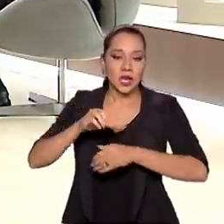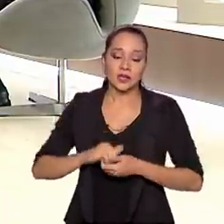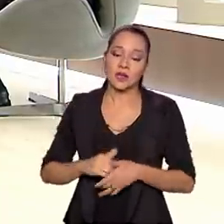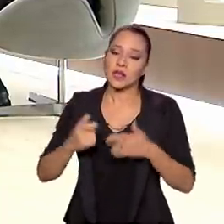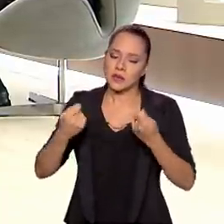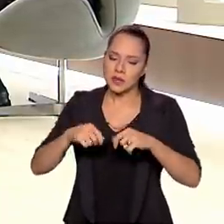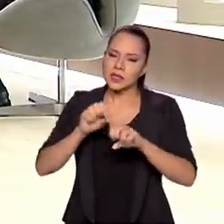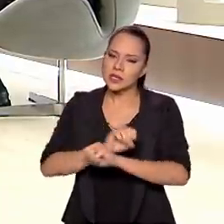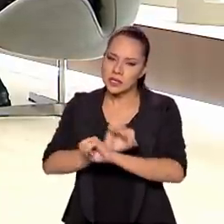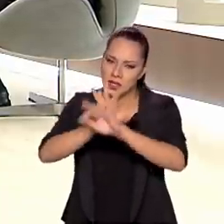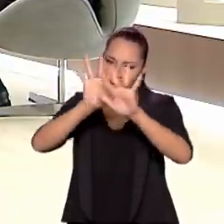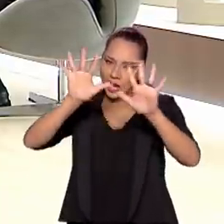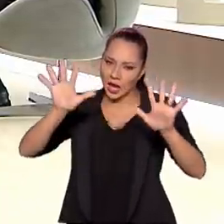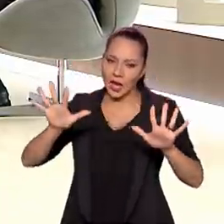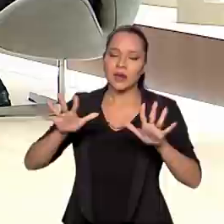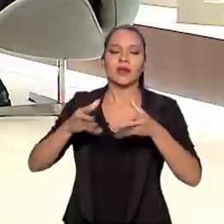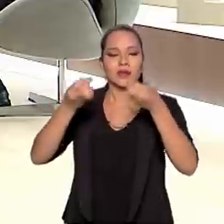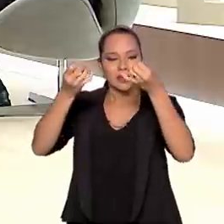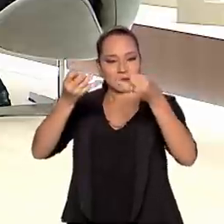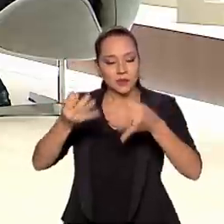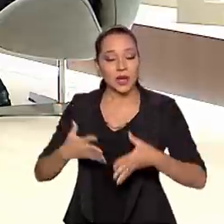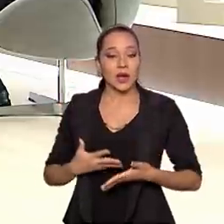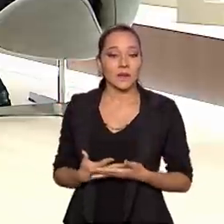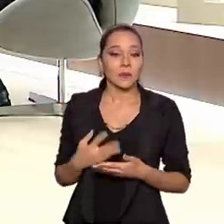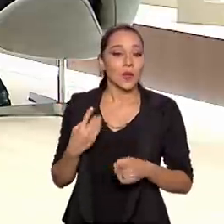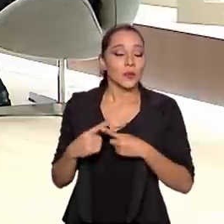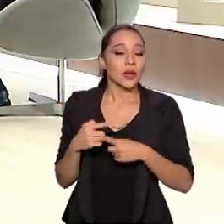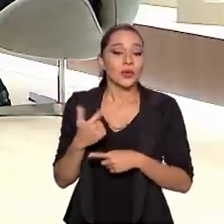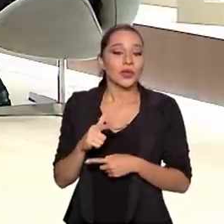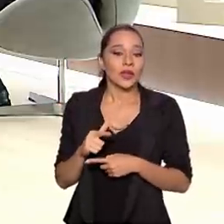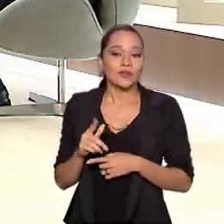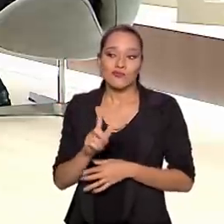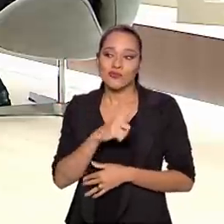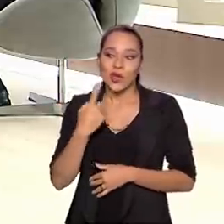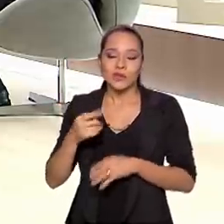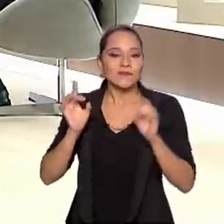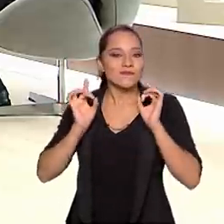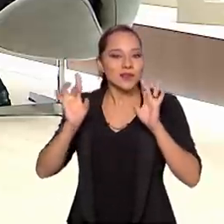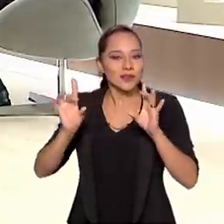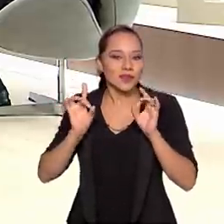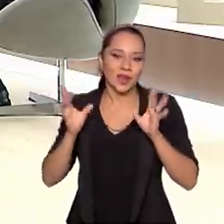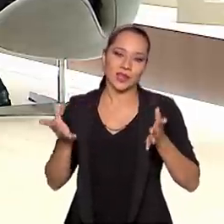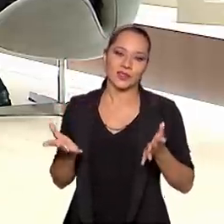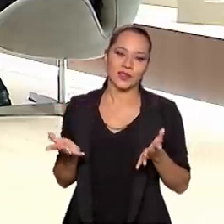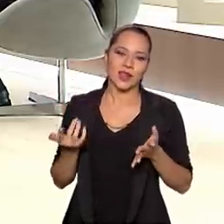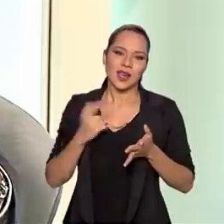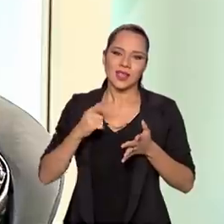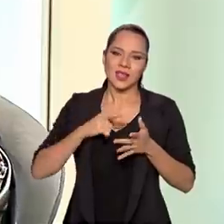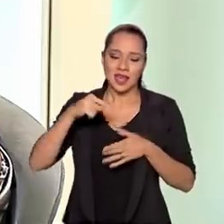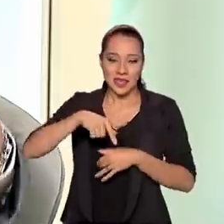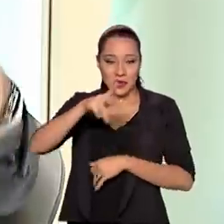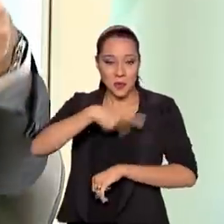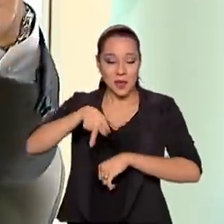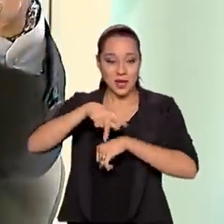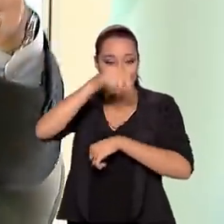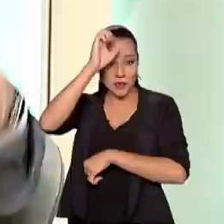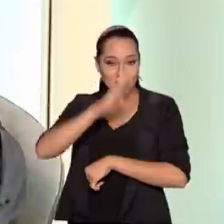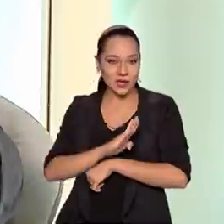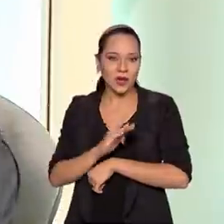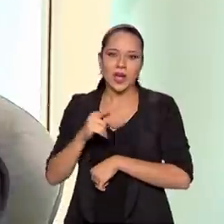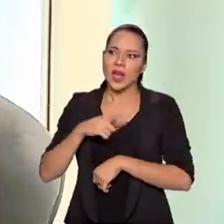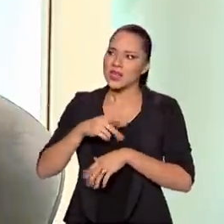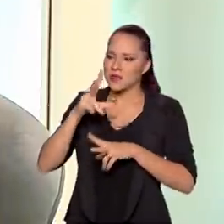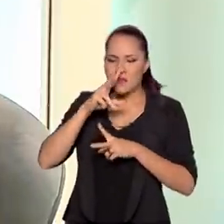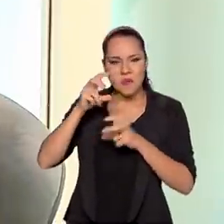E nós precisamos reconstruir isso, porque nós somos privilegiados em termos, no país, esse